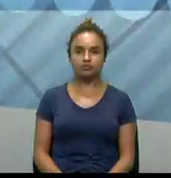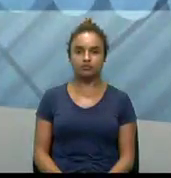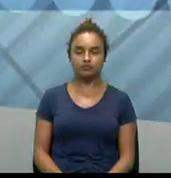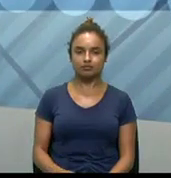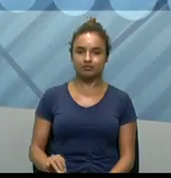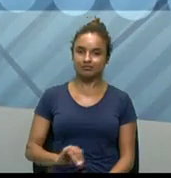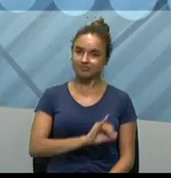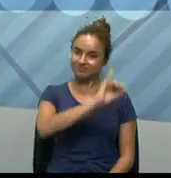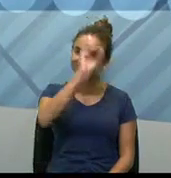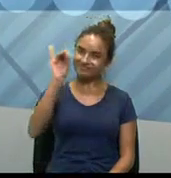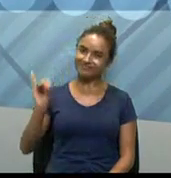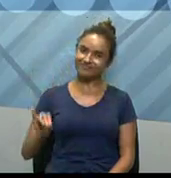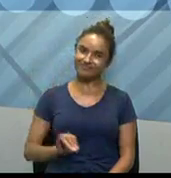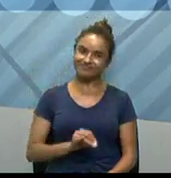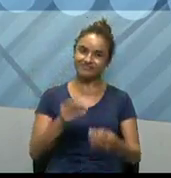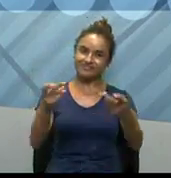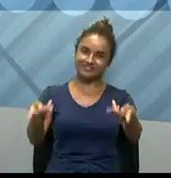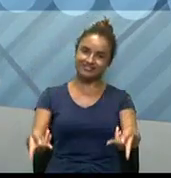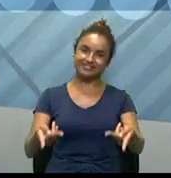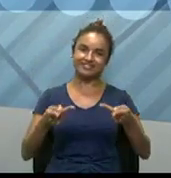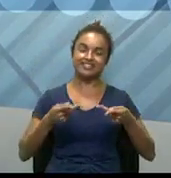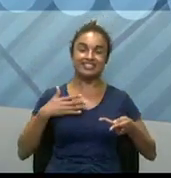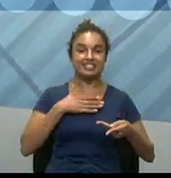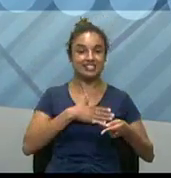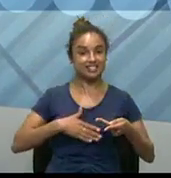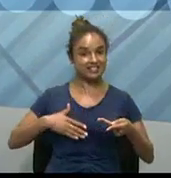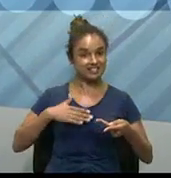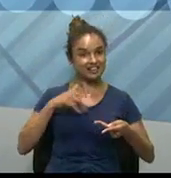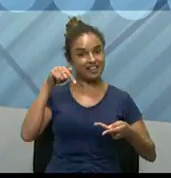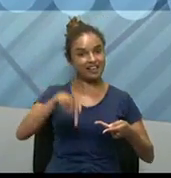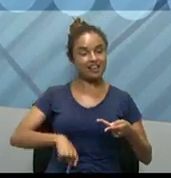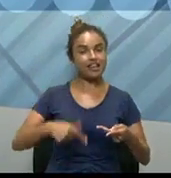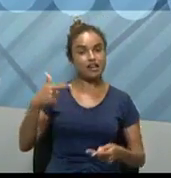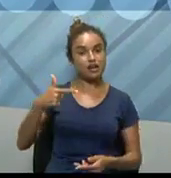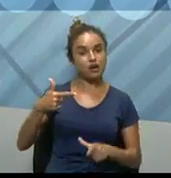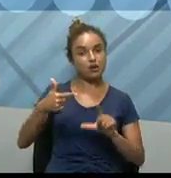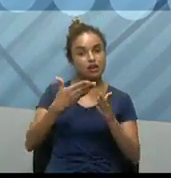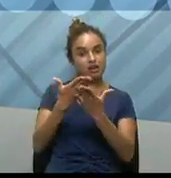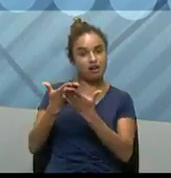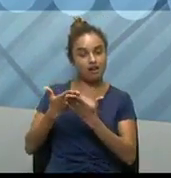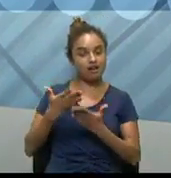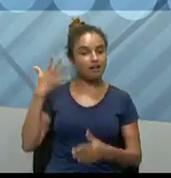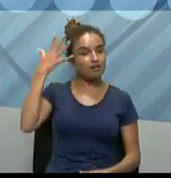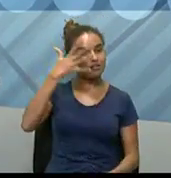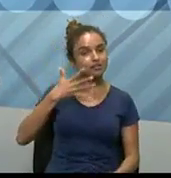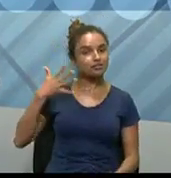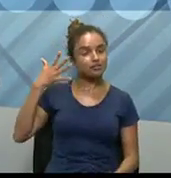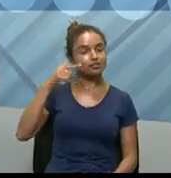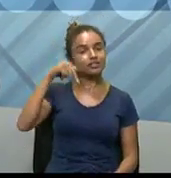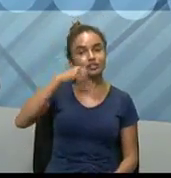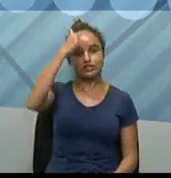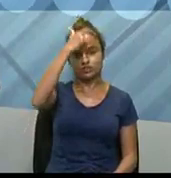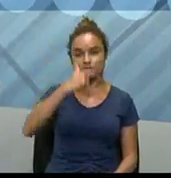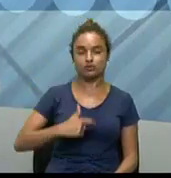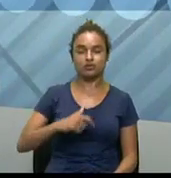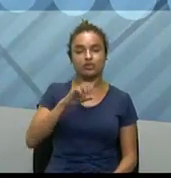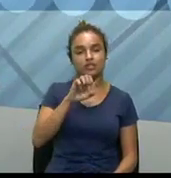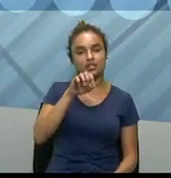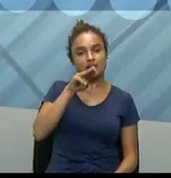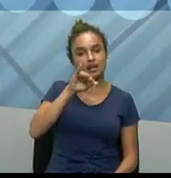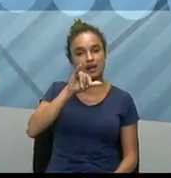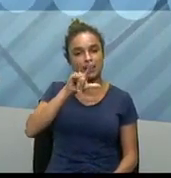Olá, sejam todos bem-vindos à nossa segunda aula de seminário. Sou professora Emília, formada em